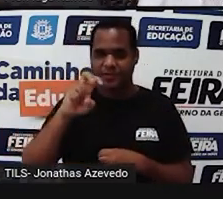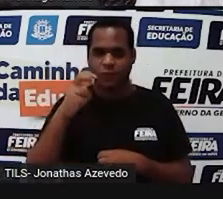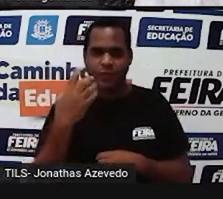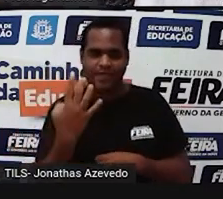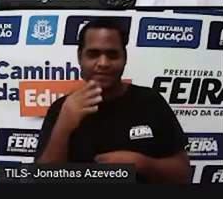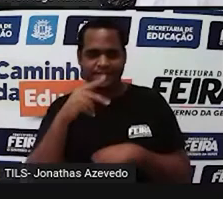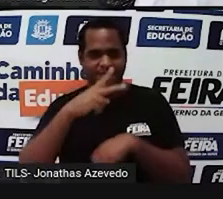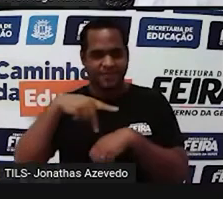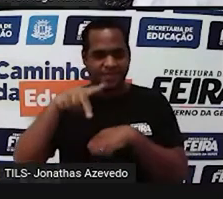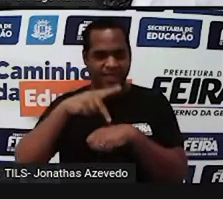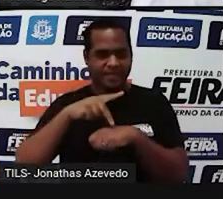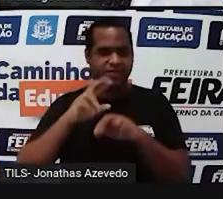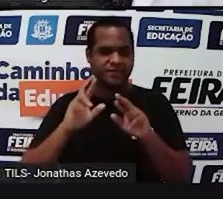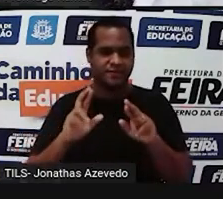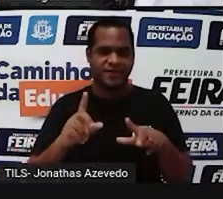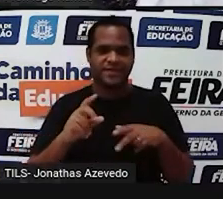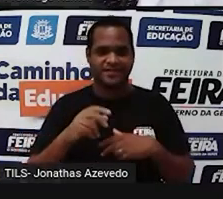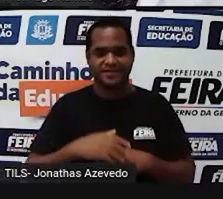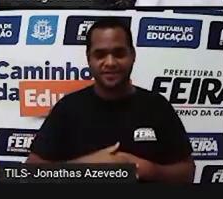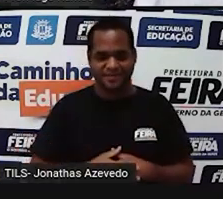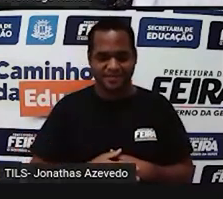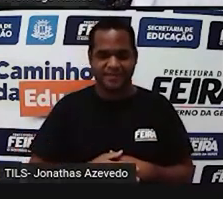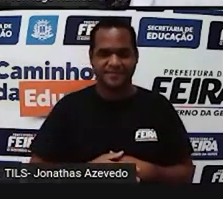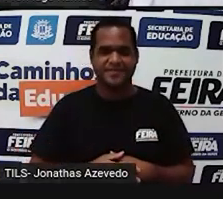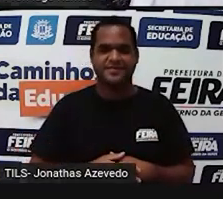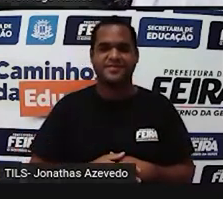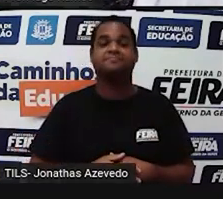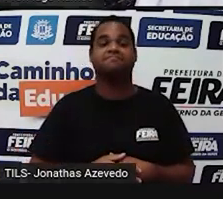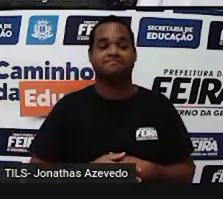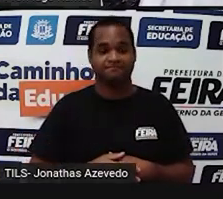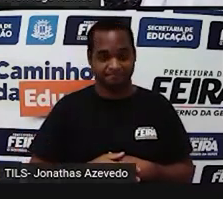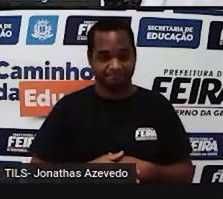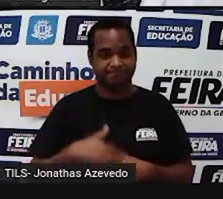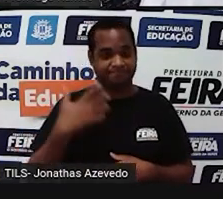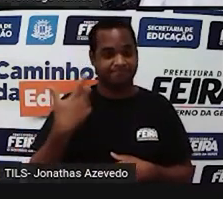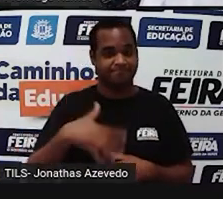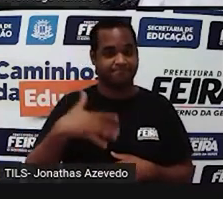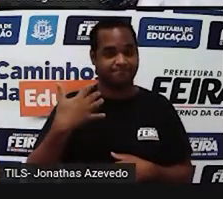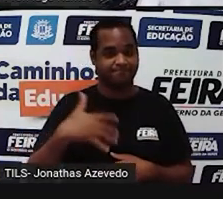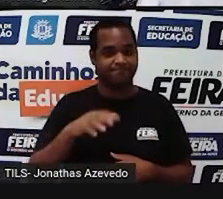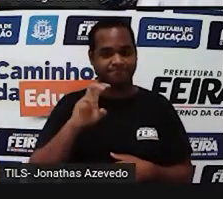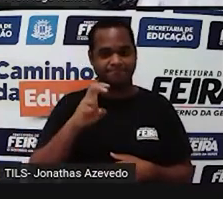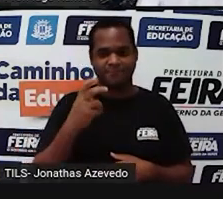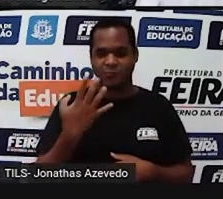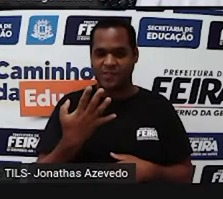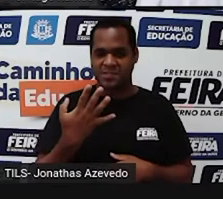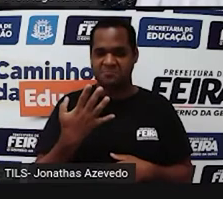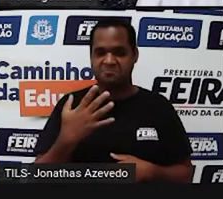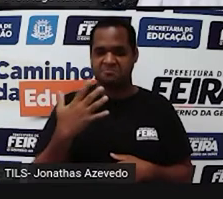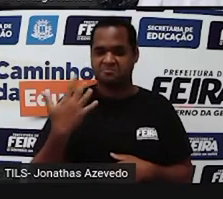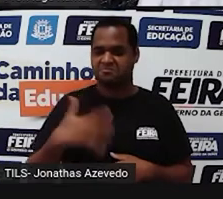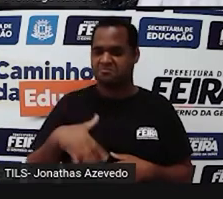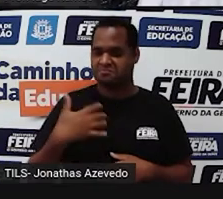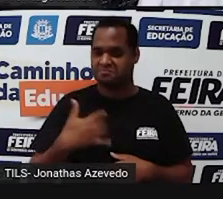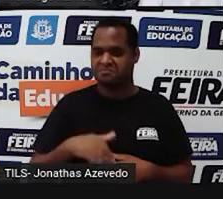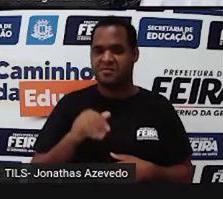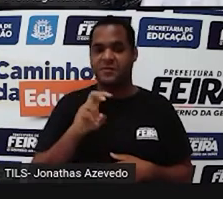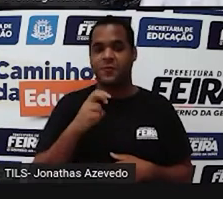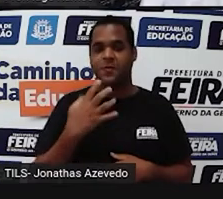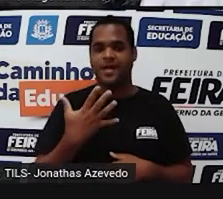países. Olha só quantos países existem na África, né? E 54